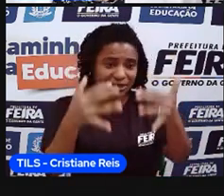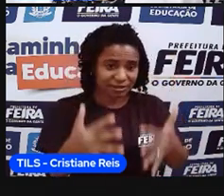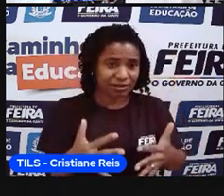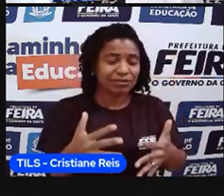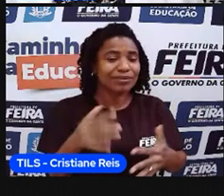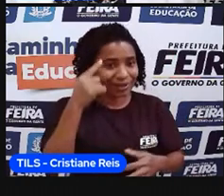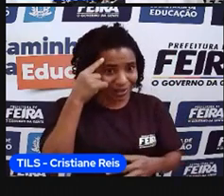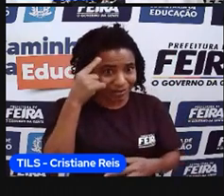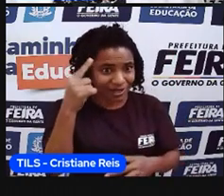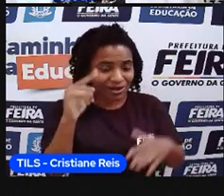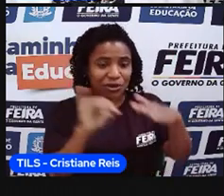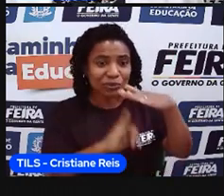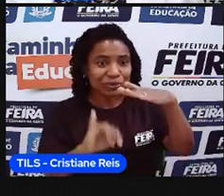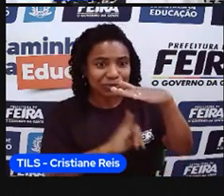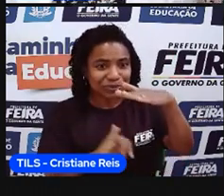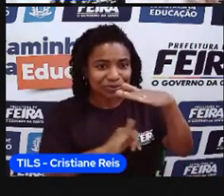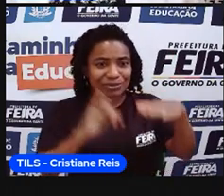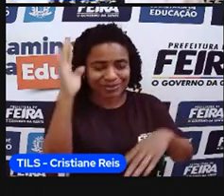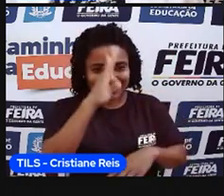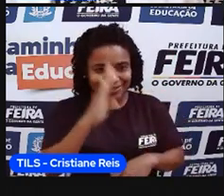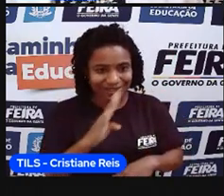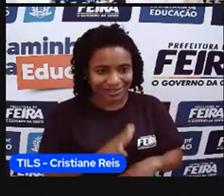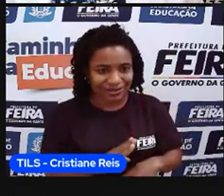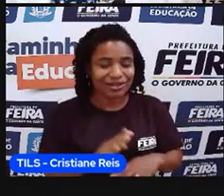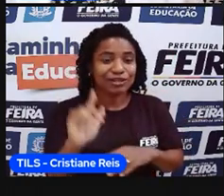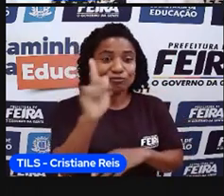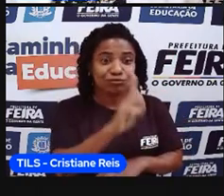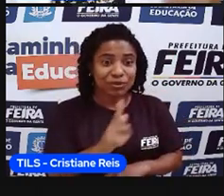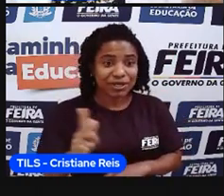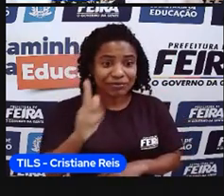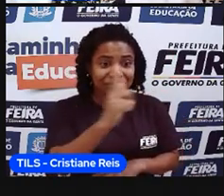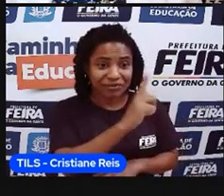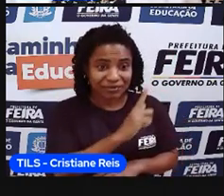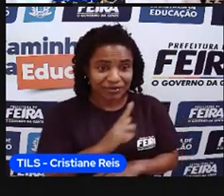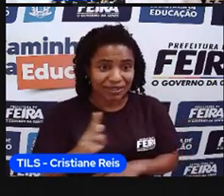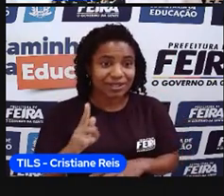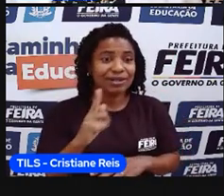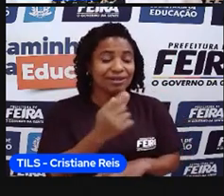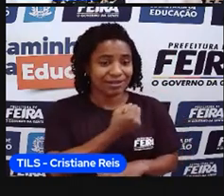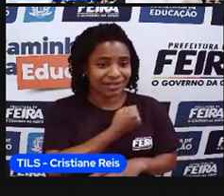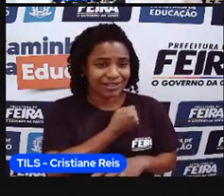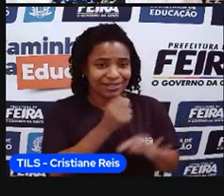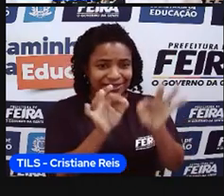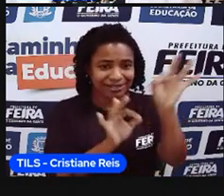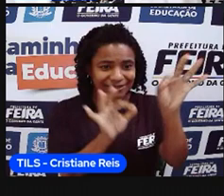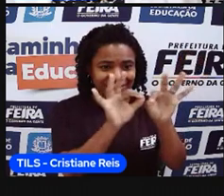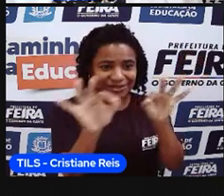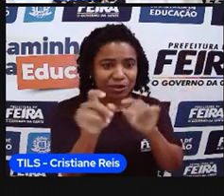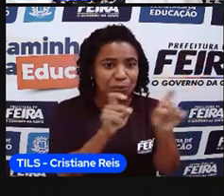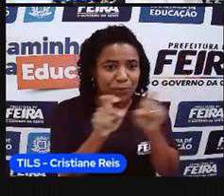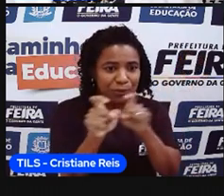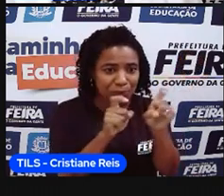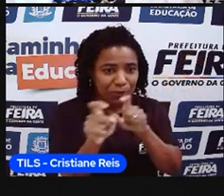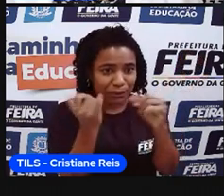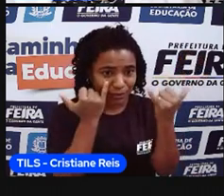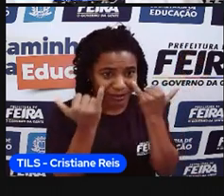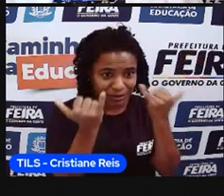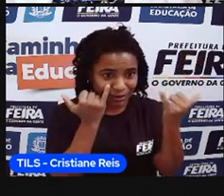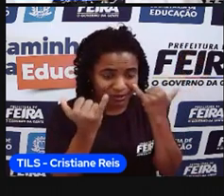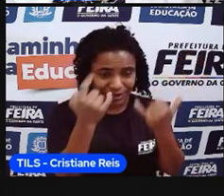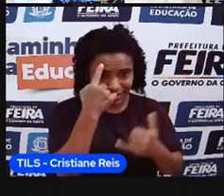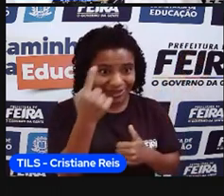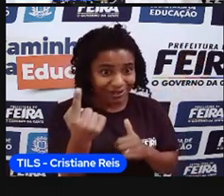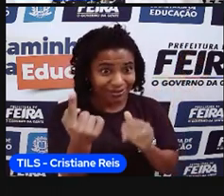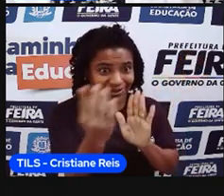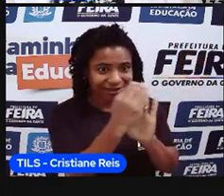Brasileiro de Geografia e Estatística, o órgão, né? É responsável, o órgão oficial responsável por coletar esses dados, né? E fornecer essas